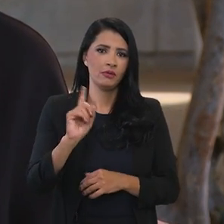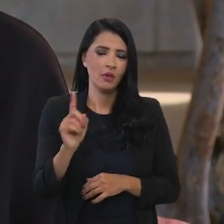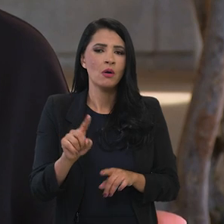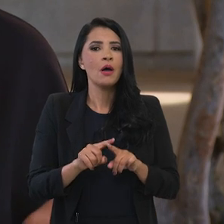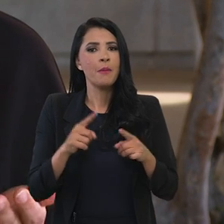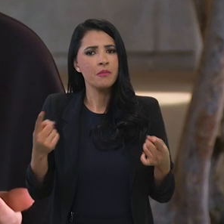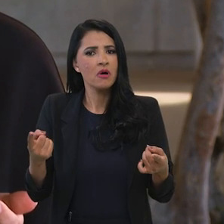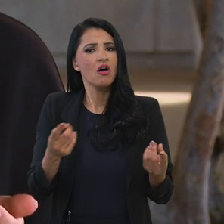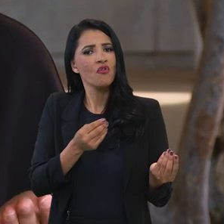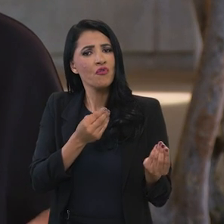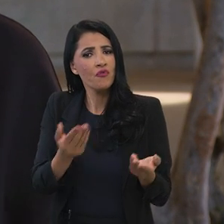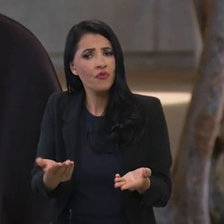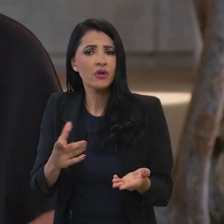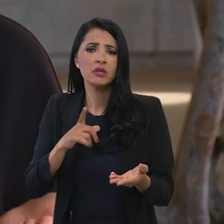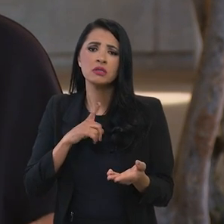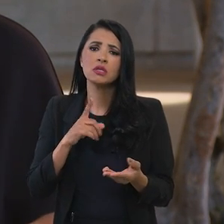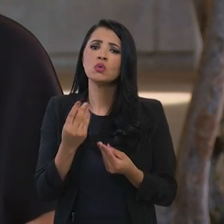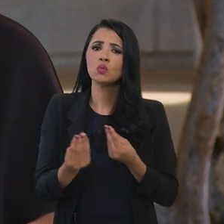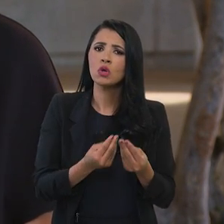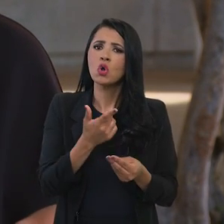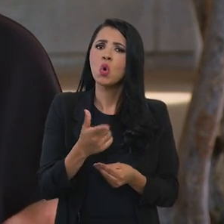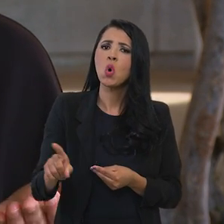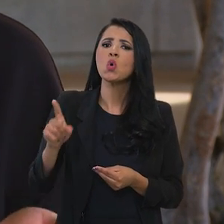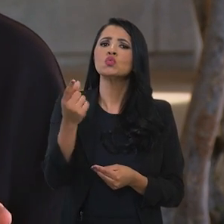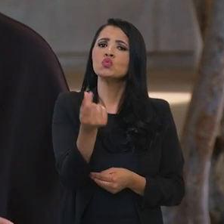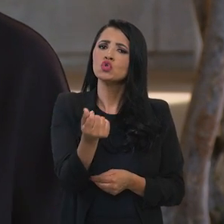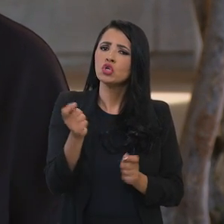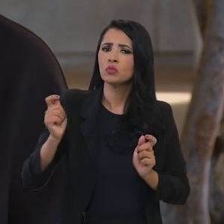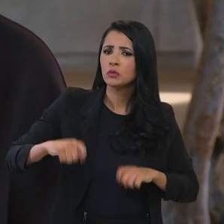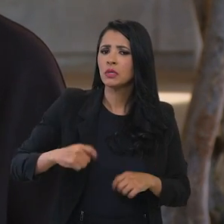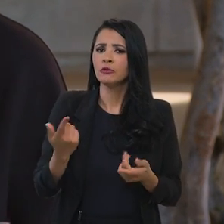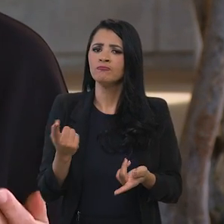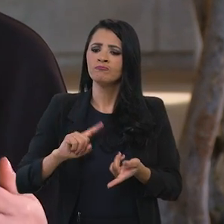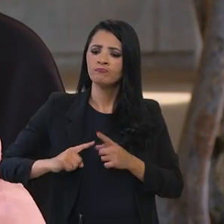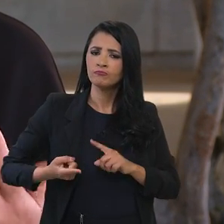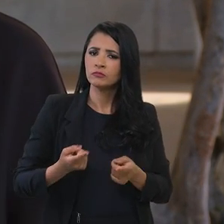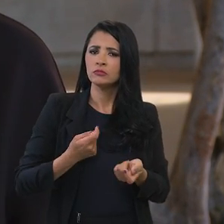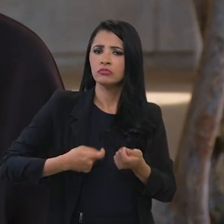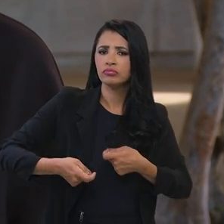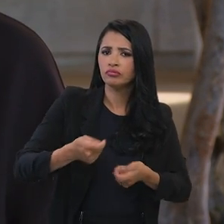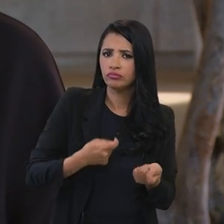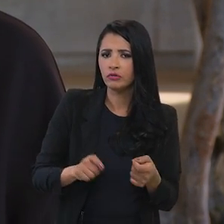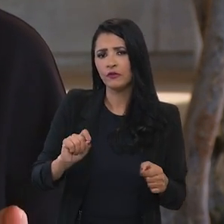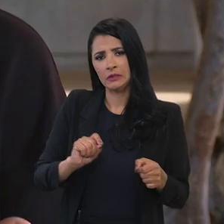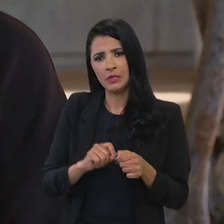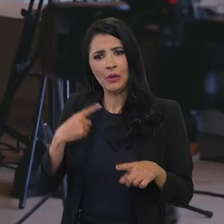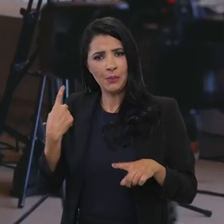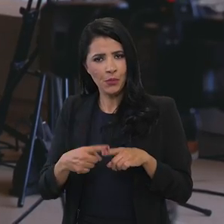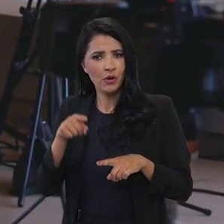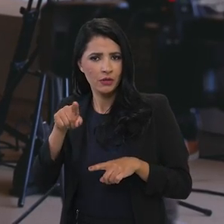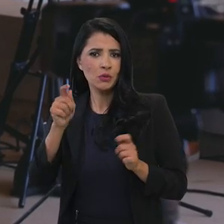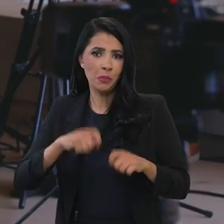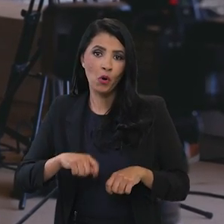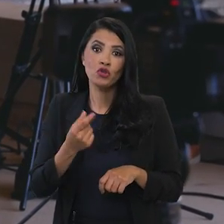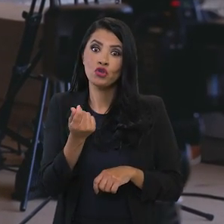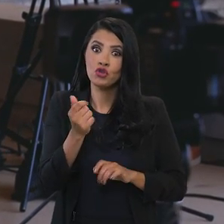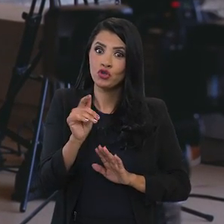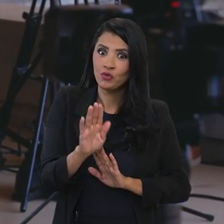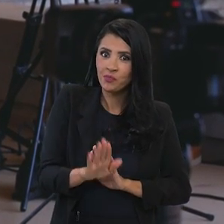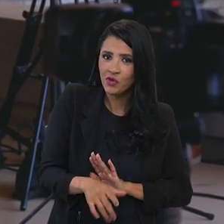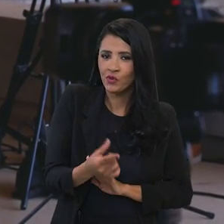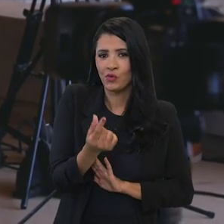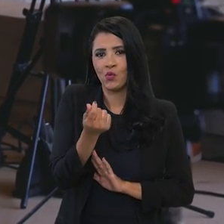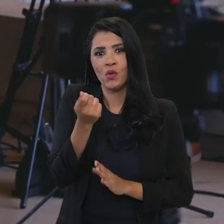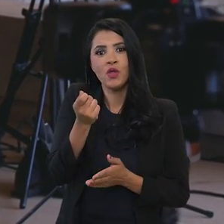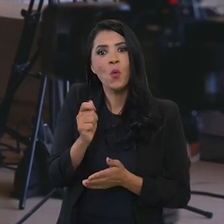horizonte mas para oferecer aos operadores outras possibilidades de fazerem comércio inclusive porque isso pode levar a redução de